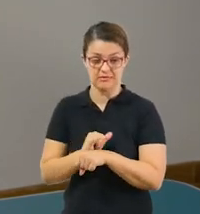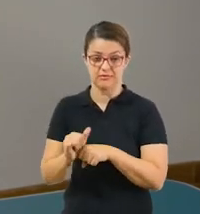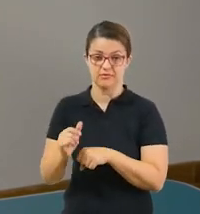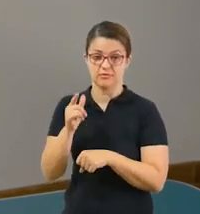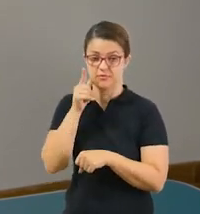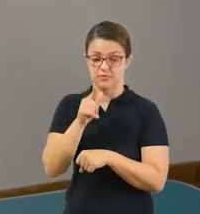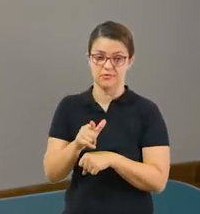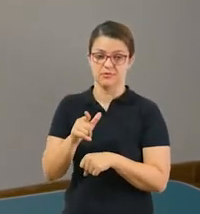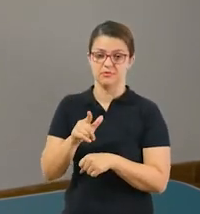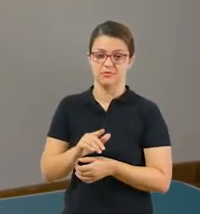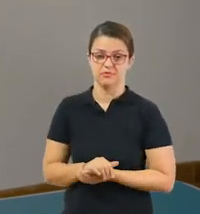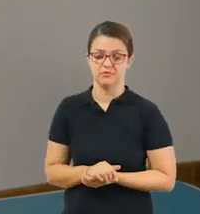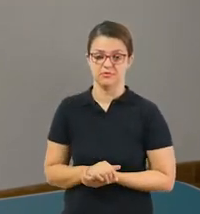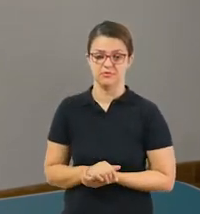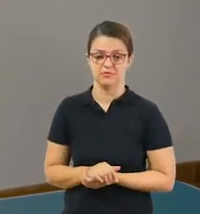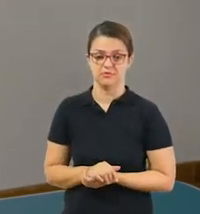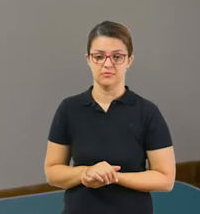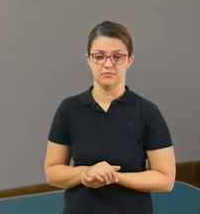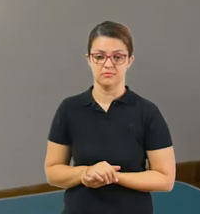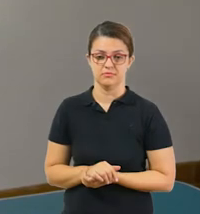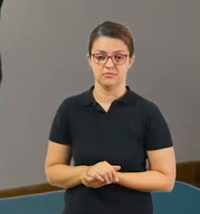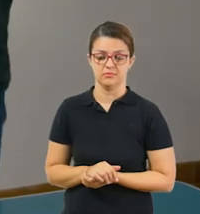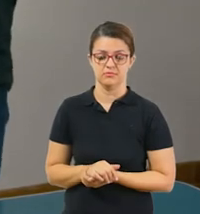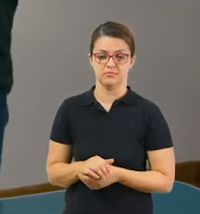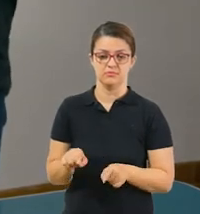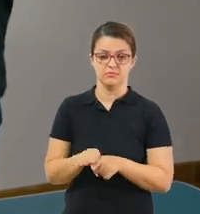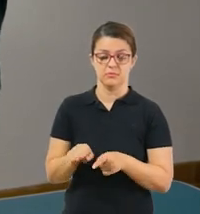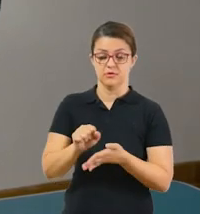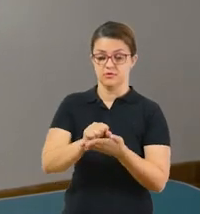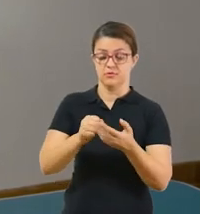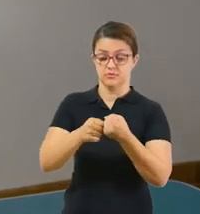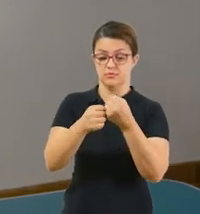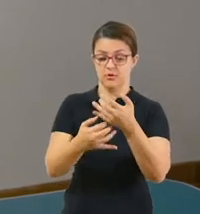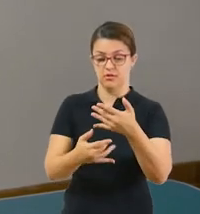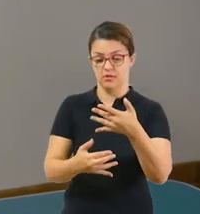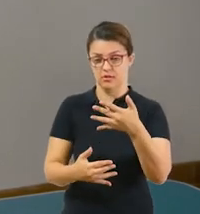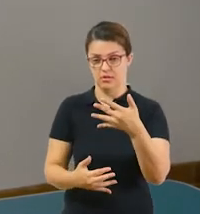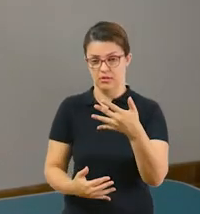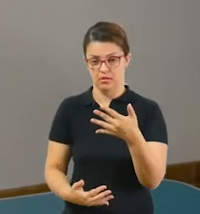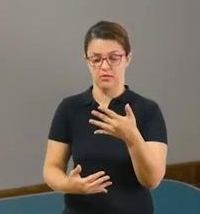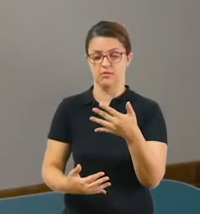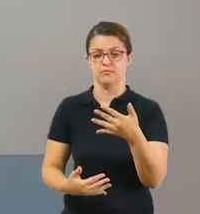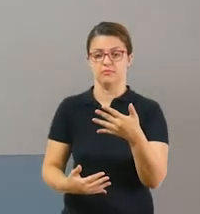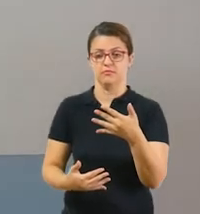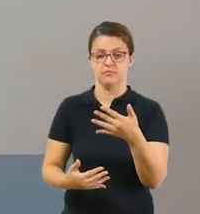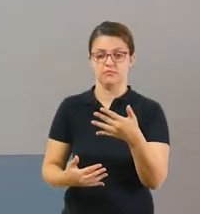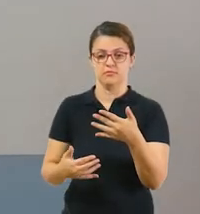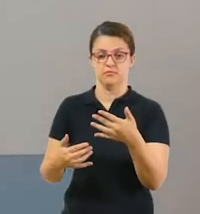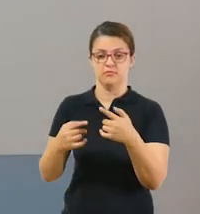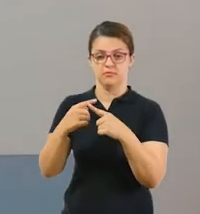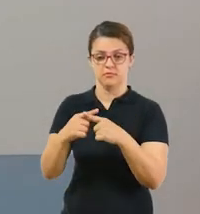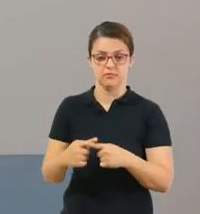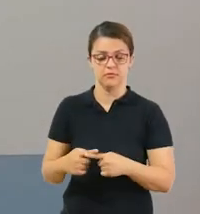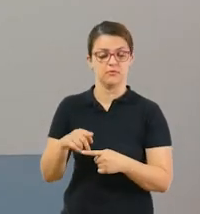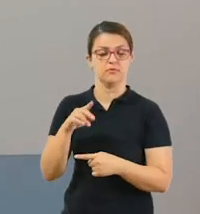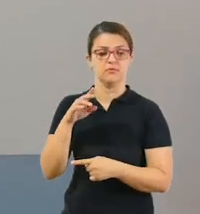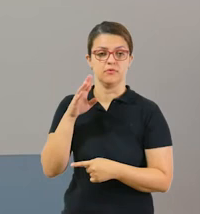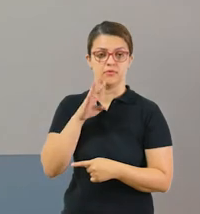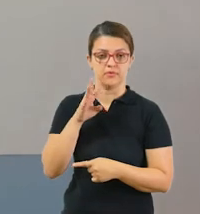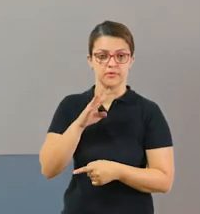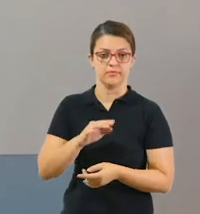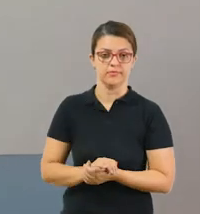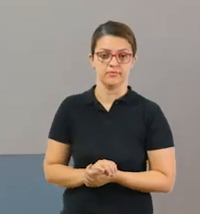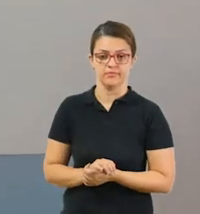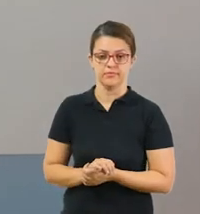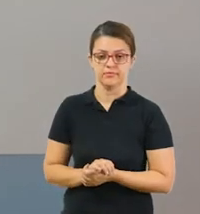conseguir efetuar esses cálculos, tudo bem? E aí vocês terão mais uma gama de exercícios que falarão sobre isso. O que é mais legal? Nós